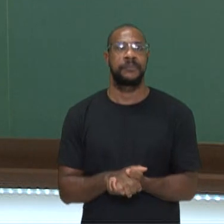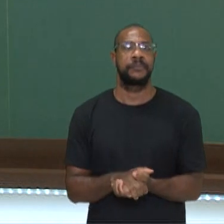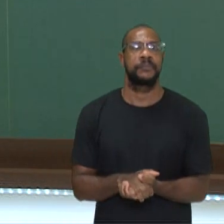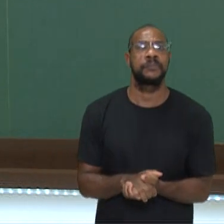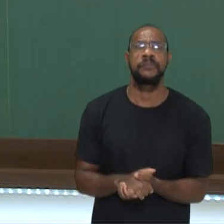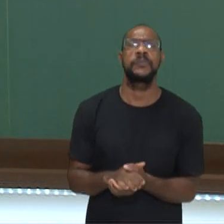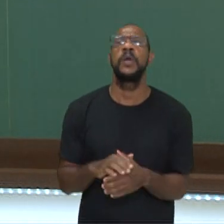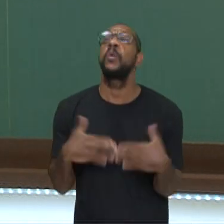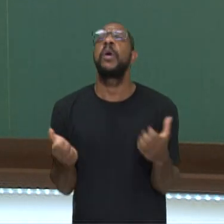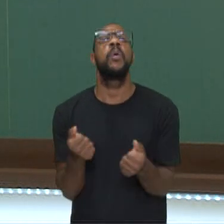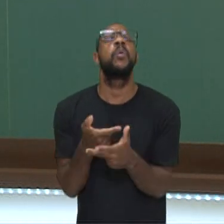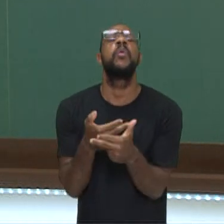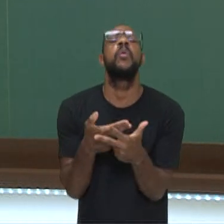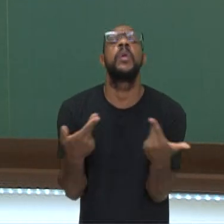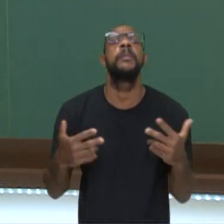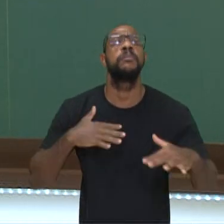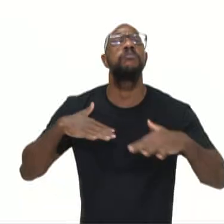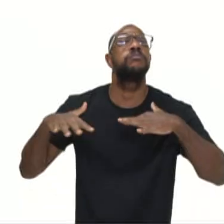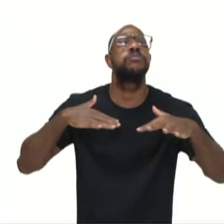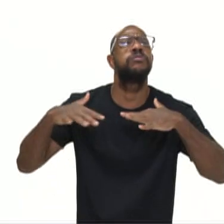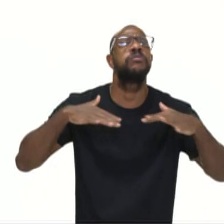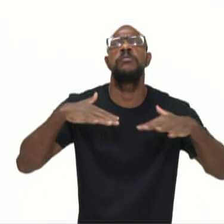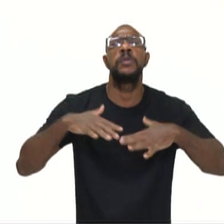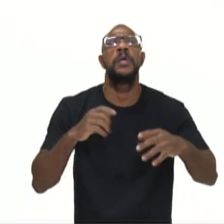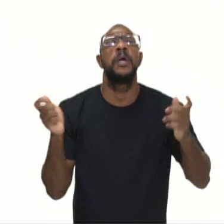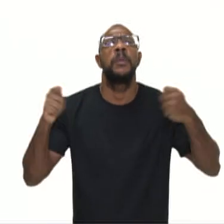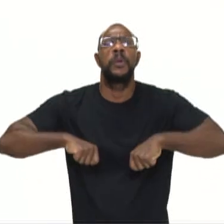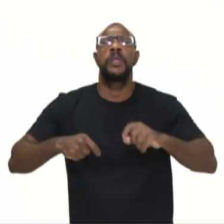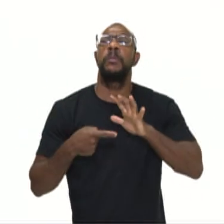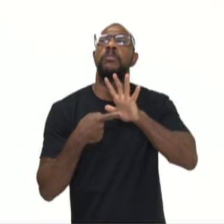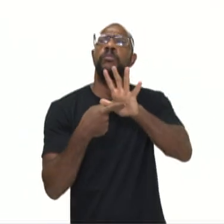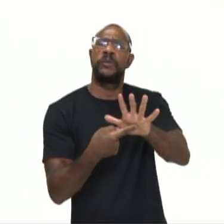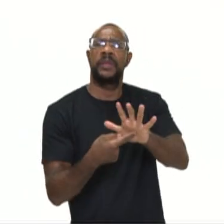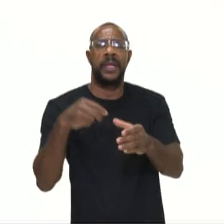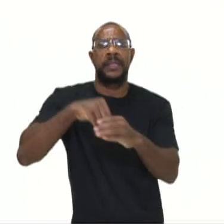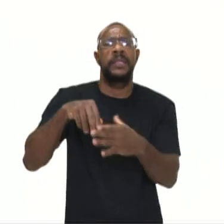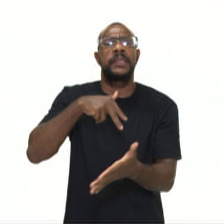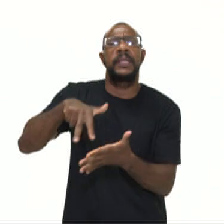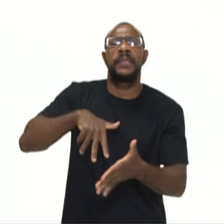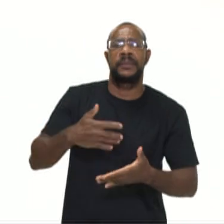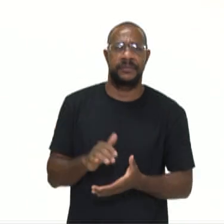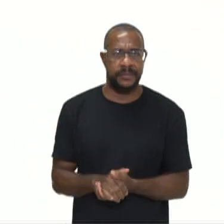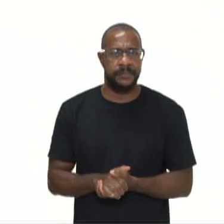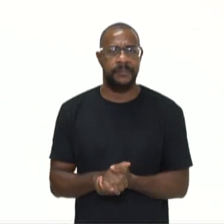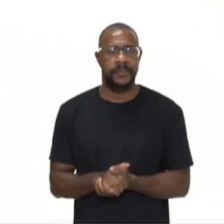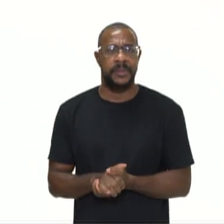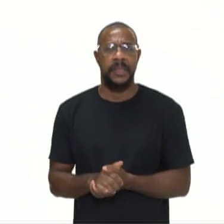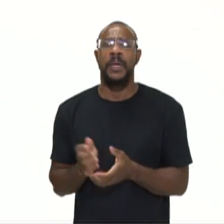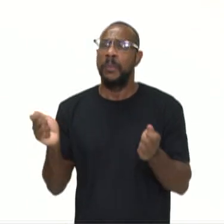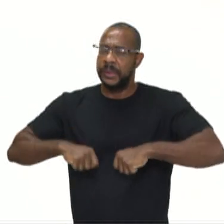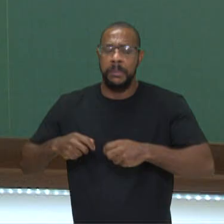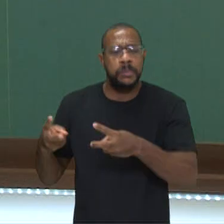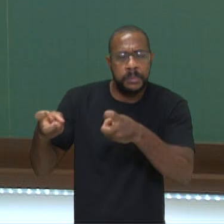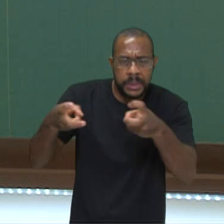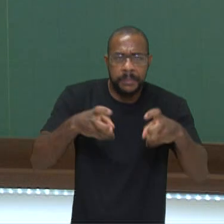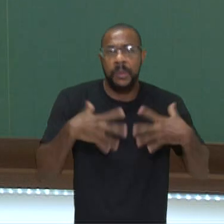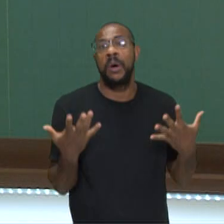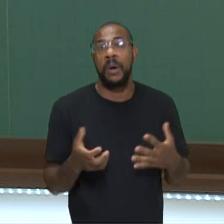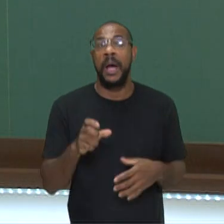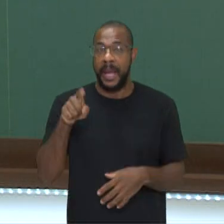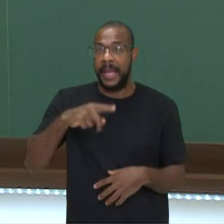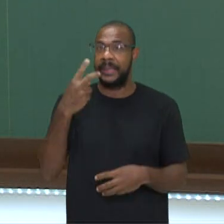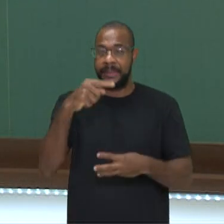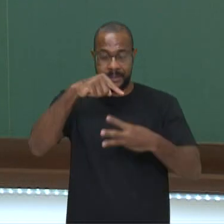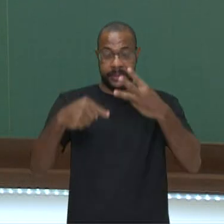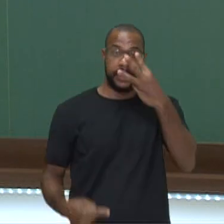elementos de movimento nós podemos identificar nas danças, né? Na verdade, são três elementos. Olha